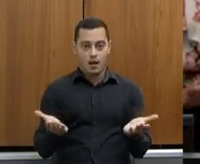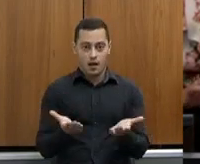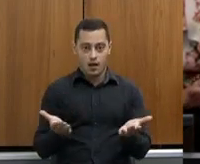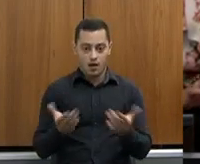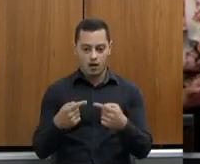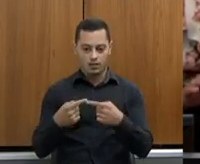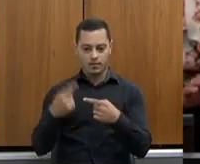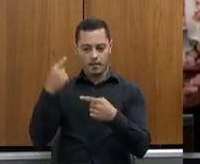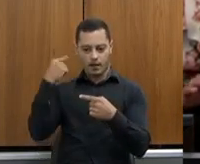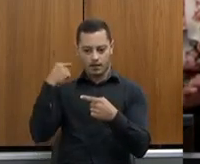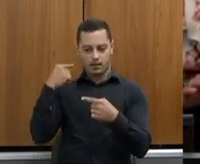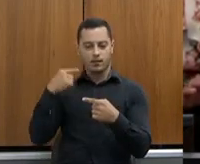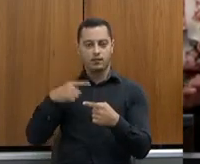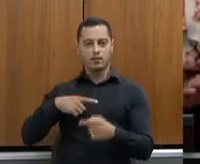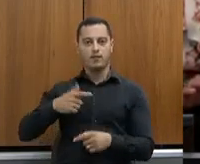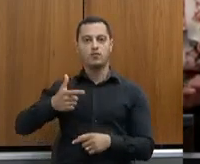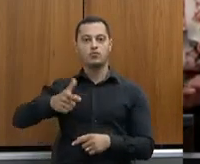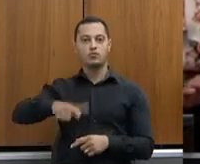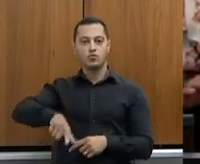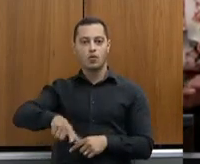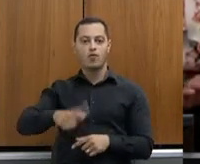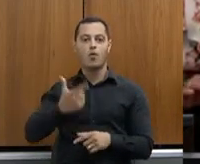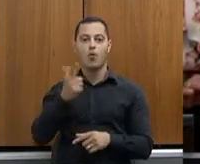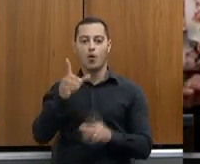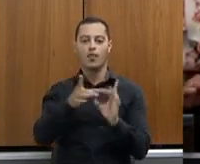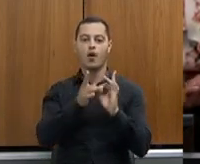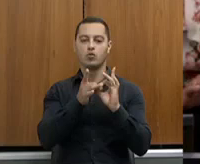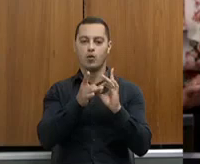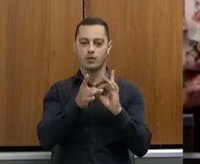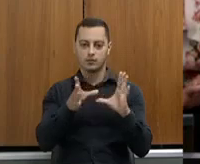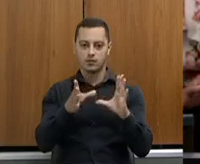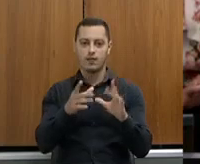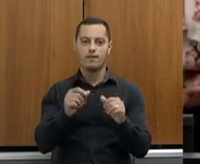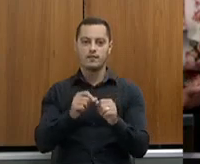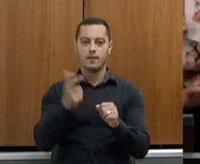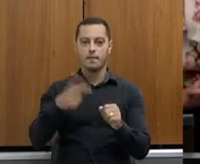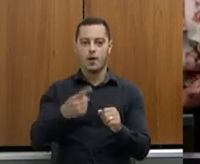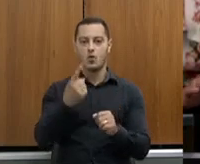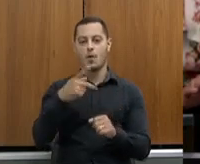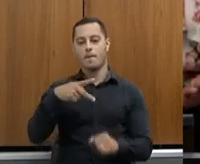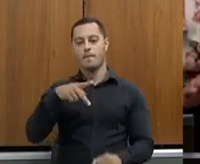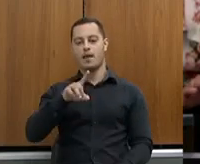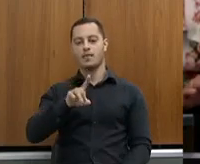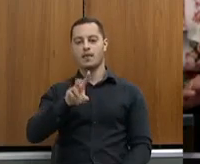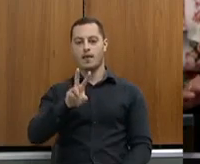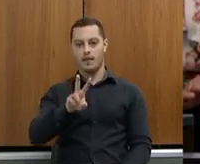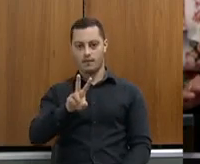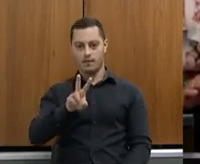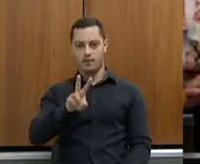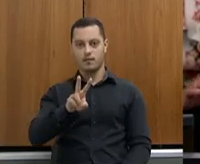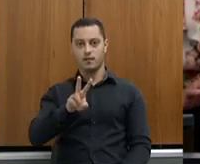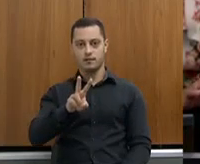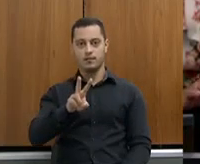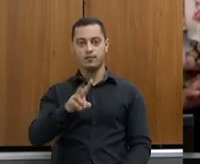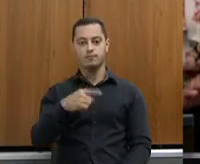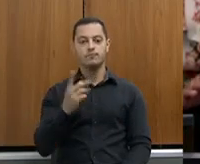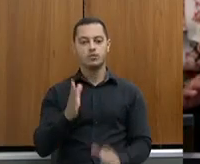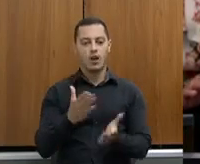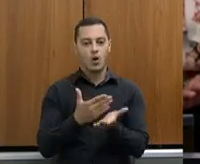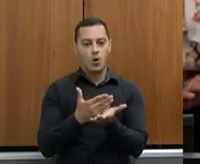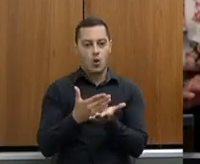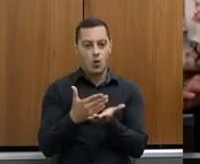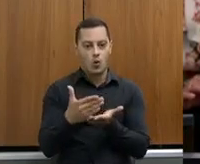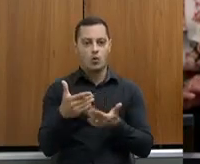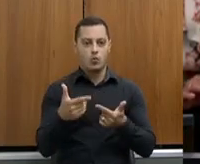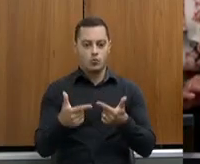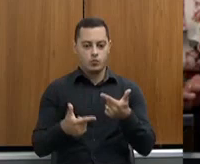semana passada, nós tivemos de novo outra autorização para mais um PDV da Emater, e, mais uma vez, já estamos começando os trabalhos